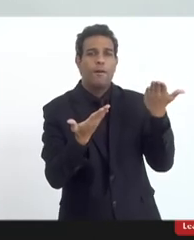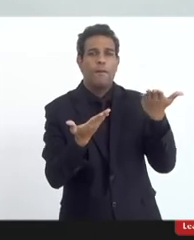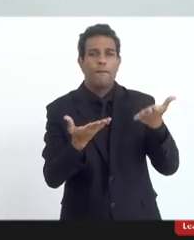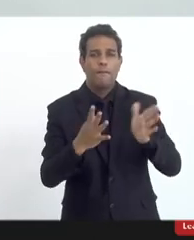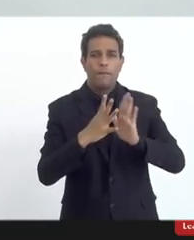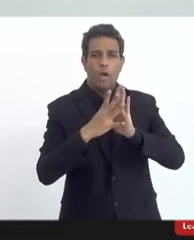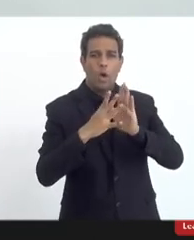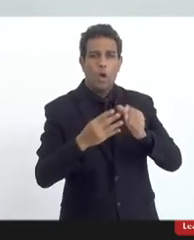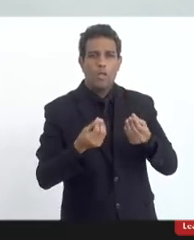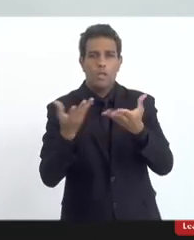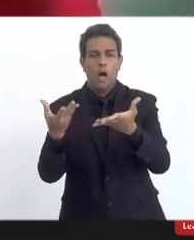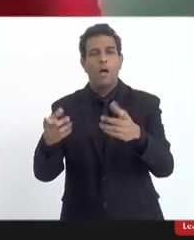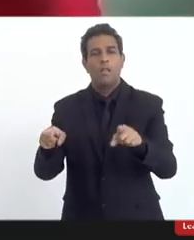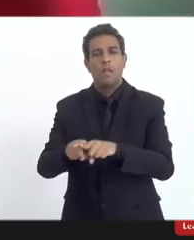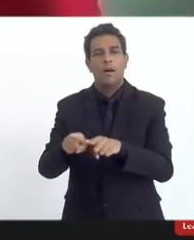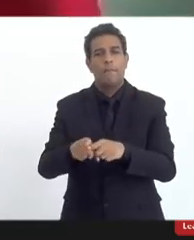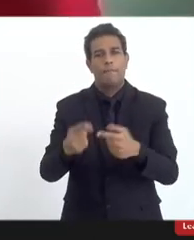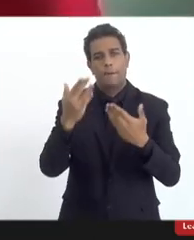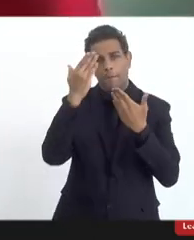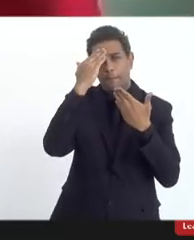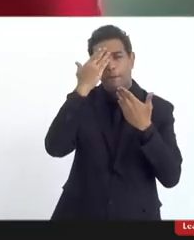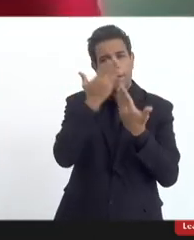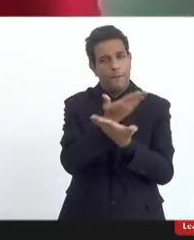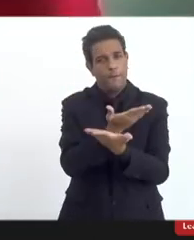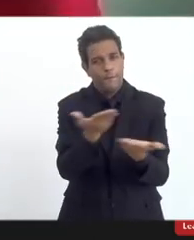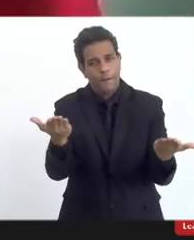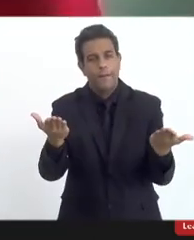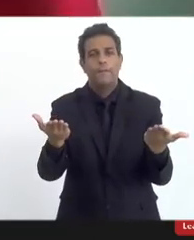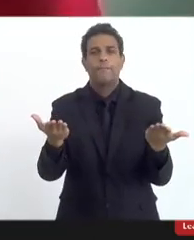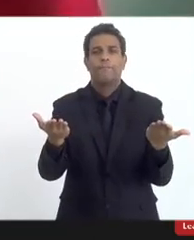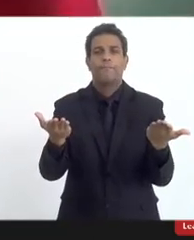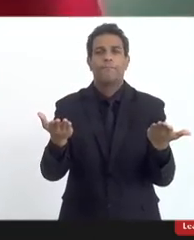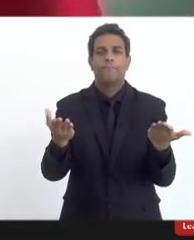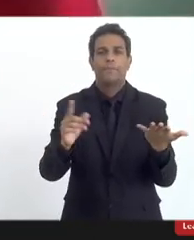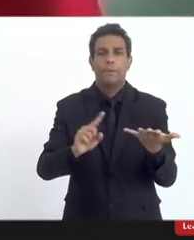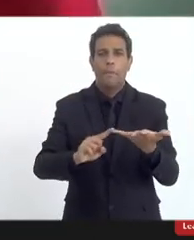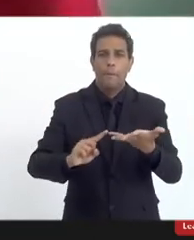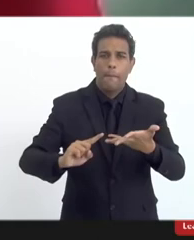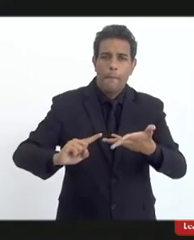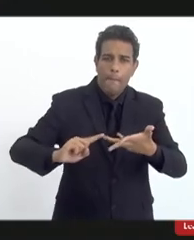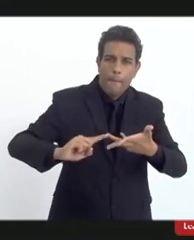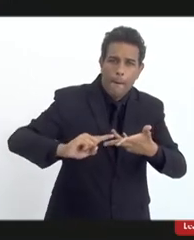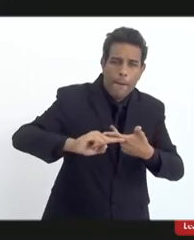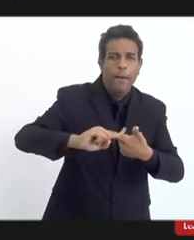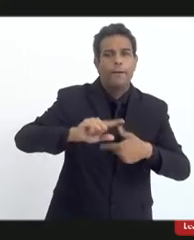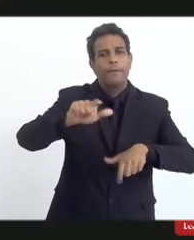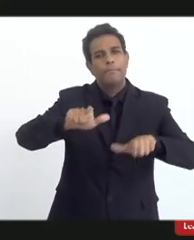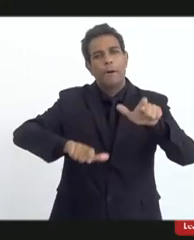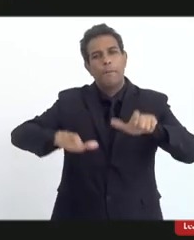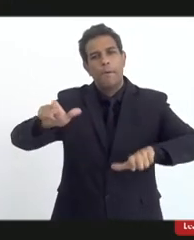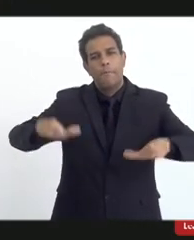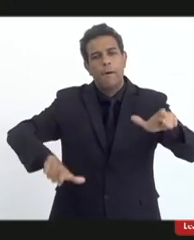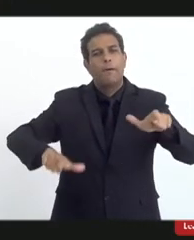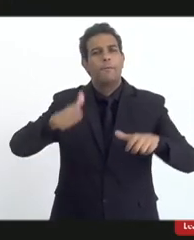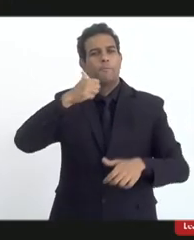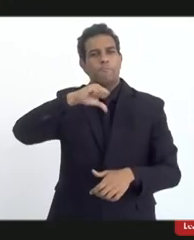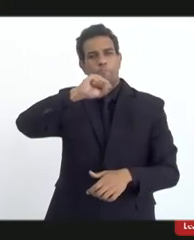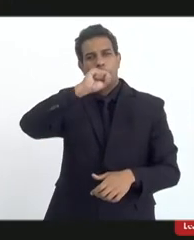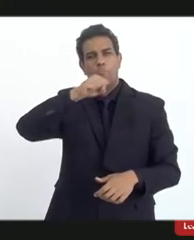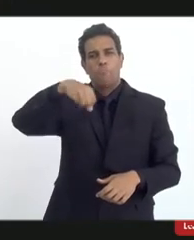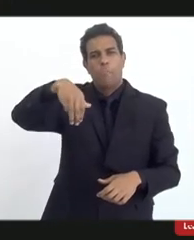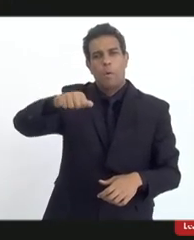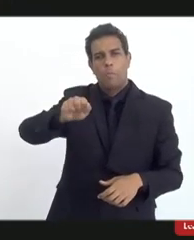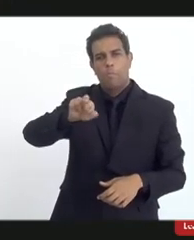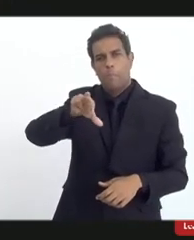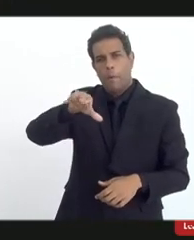a tá obrigada então agradecendo mais uma vez a doutor Edio Silva doutora Beatriz Leal a mãe Marcia de Oiá